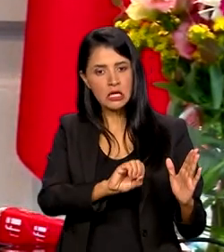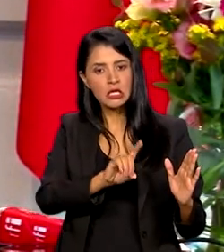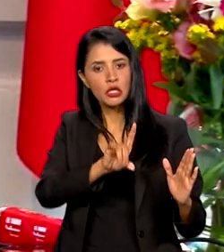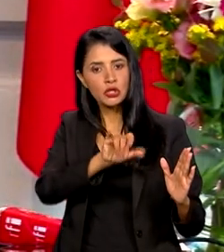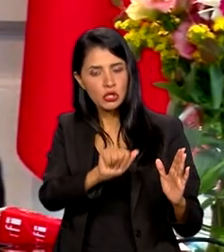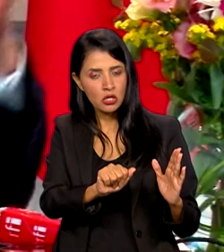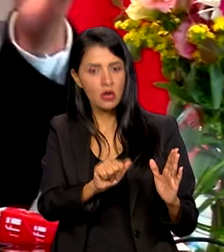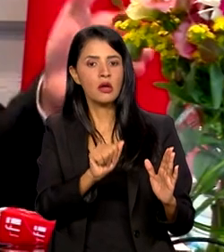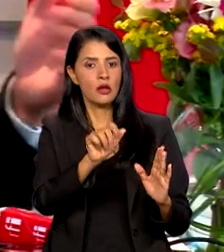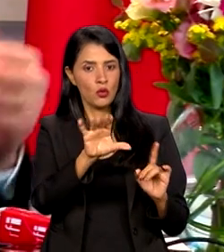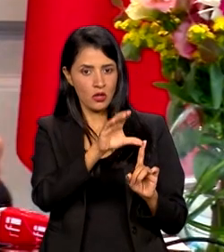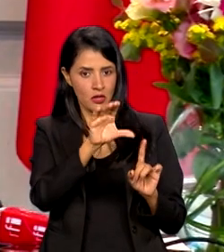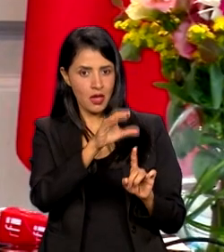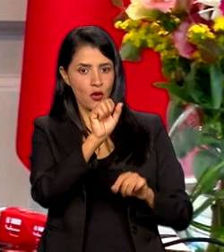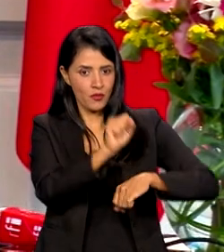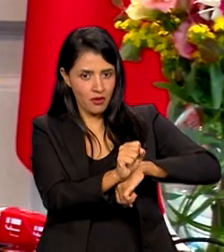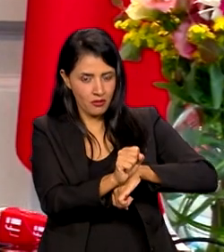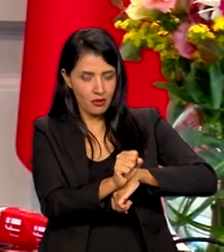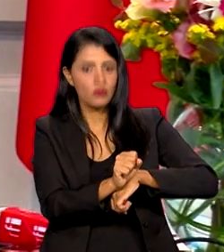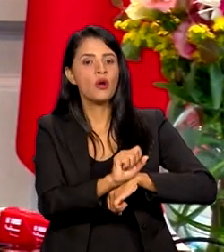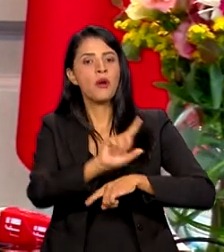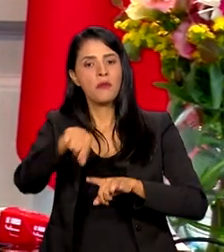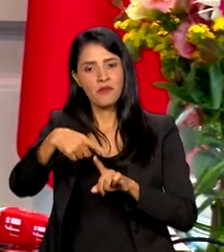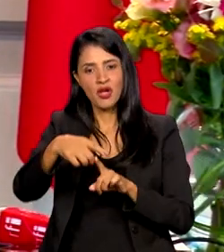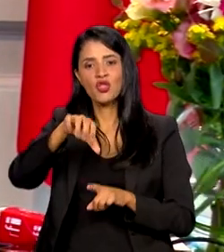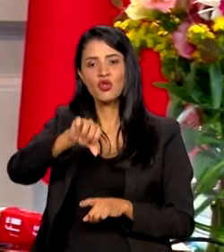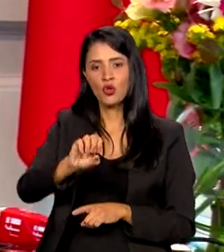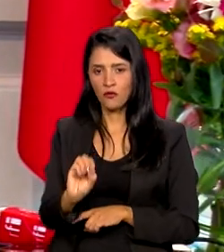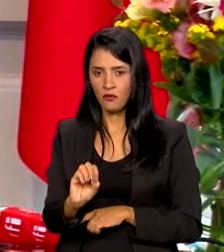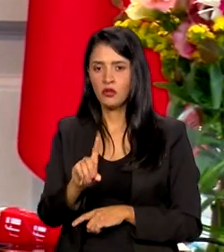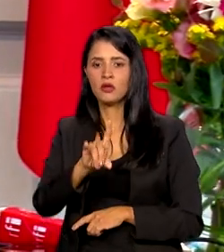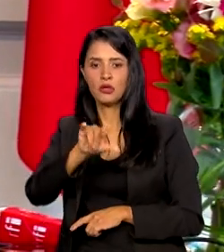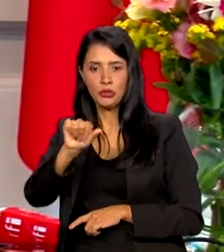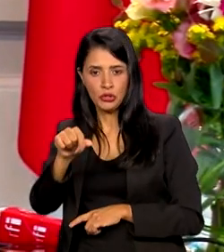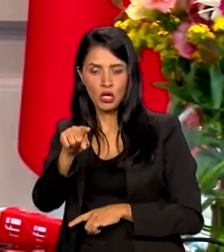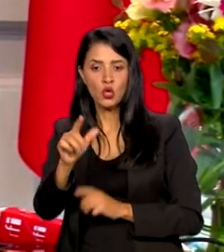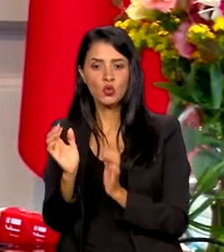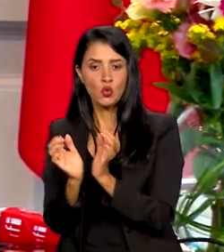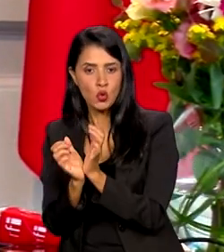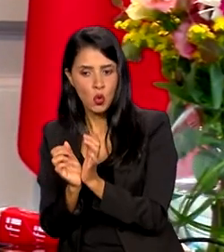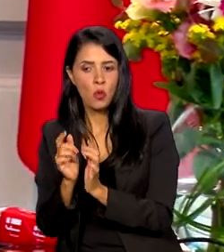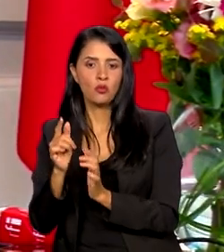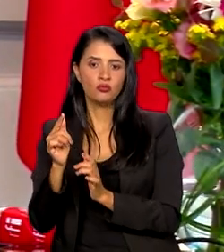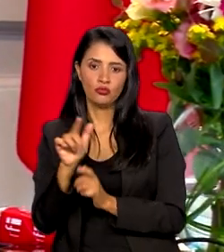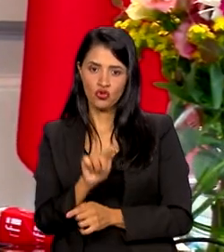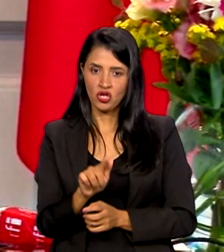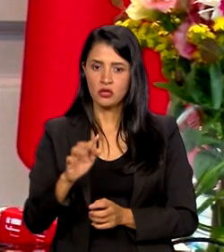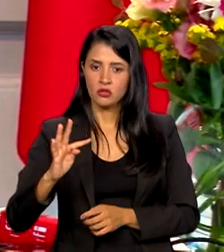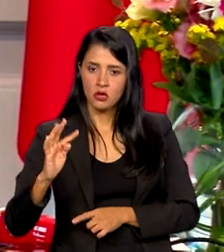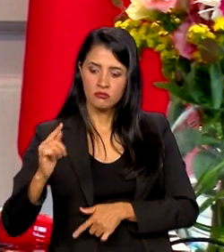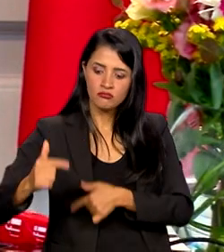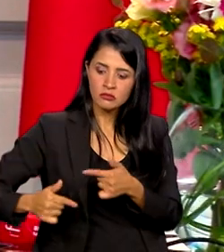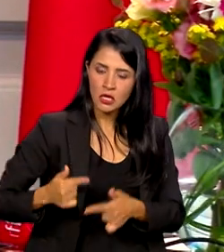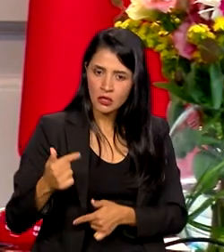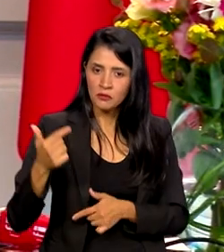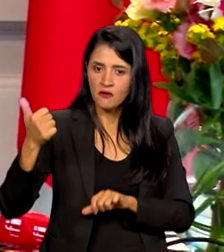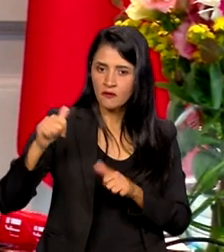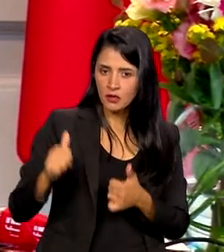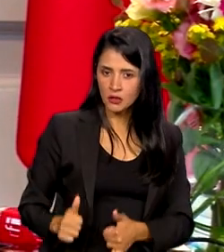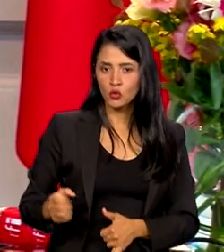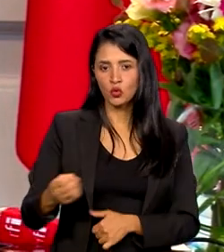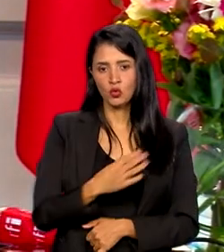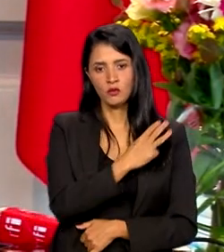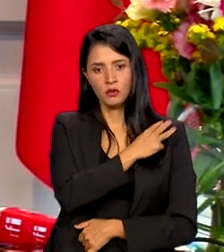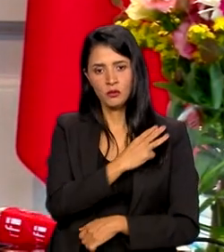calendário esse ano com os 90 dias do grupo de trabalho que está trabalhando nessa questão da avaliação do novo ensino médio.